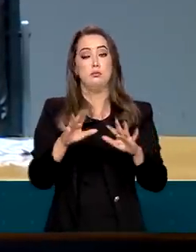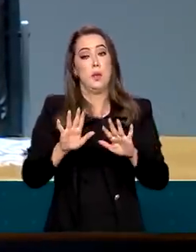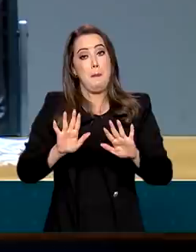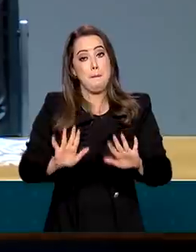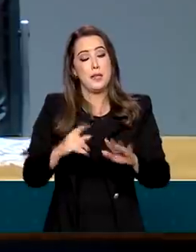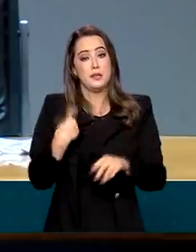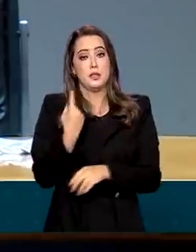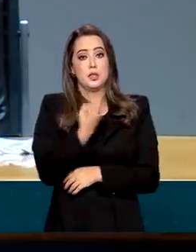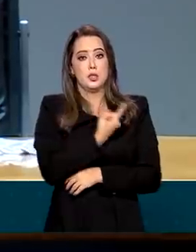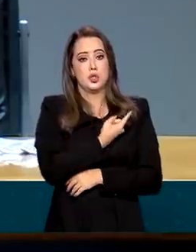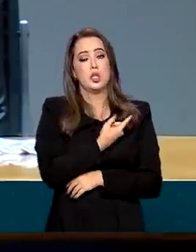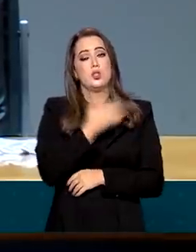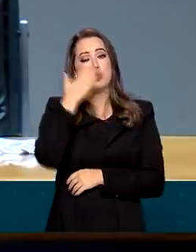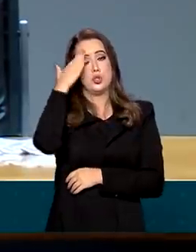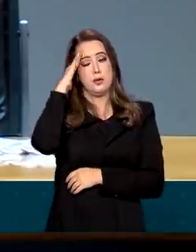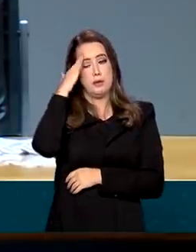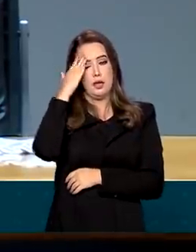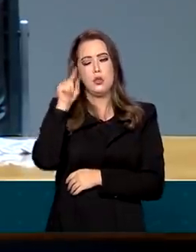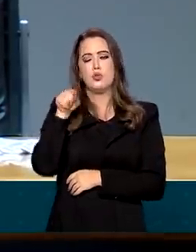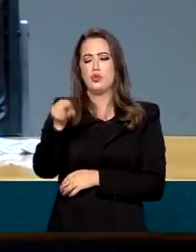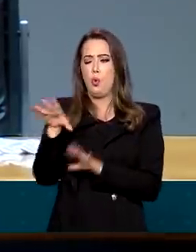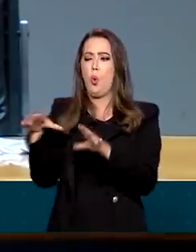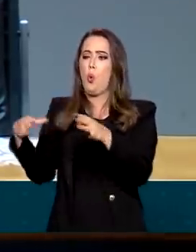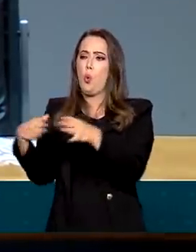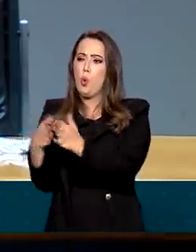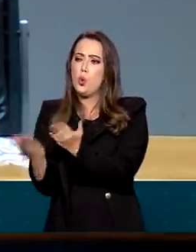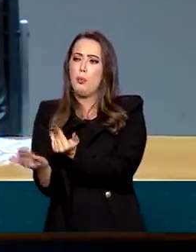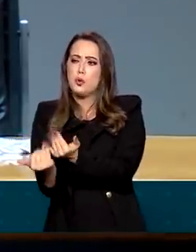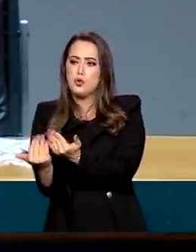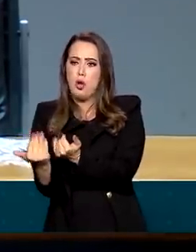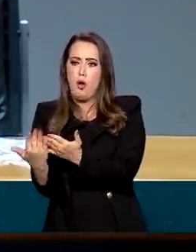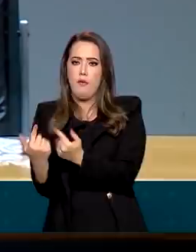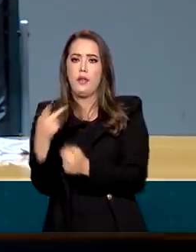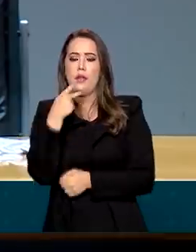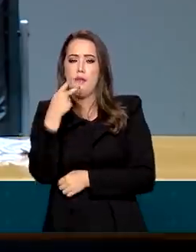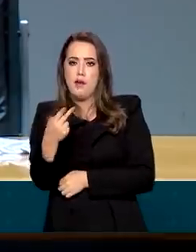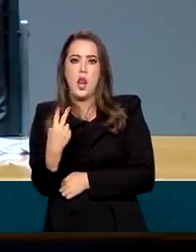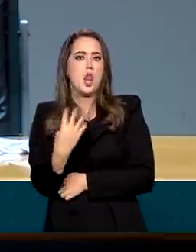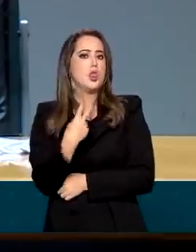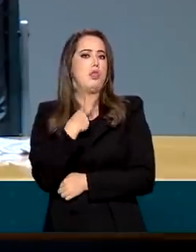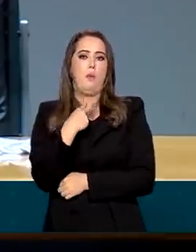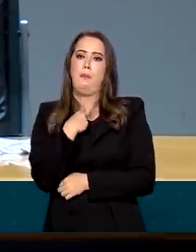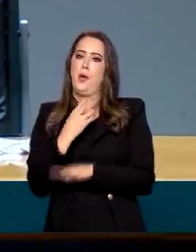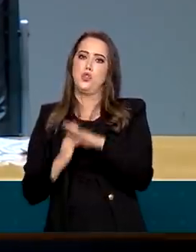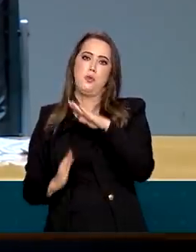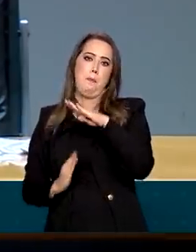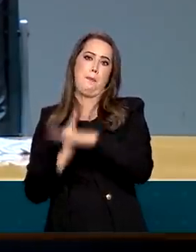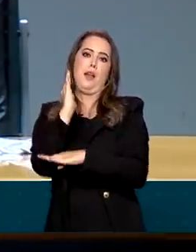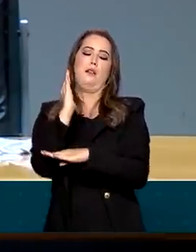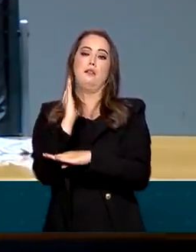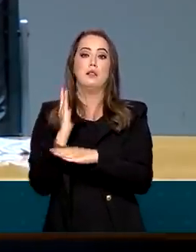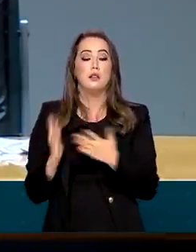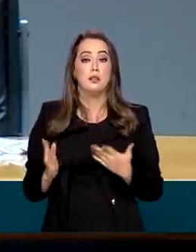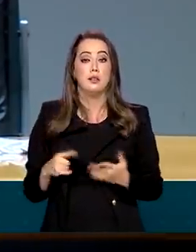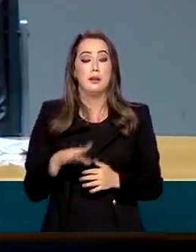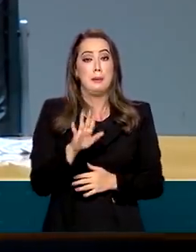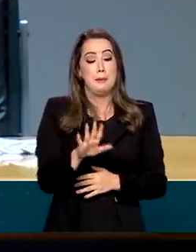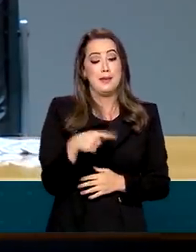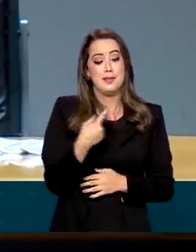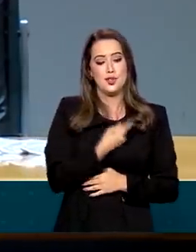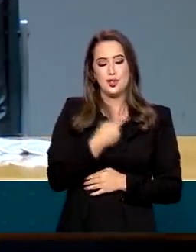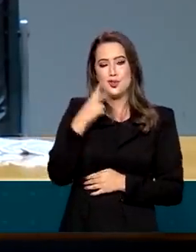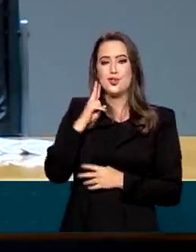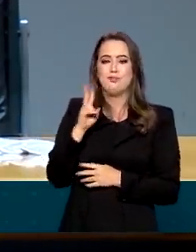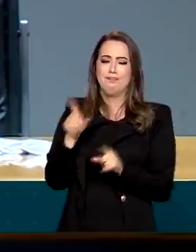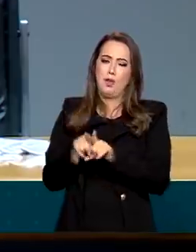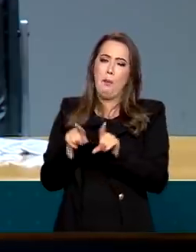os mais jovens que dizem, olha, a linha é aqui, não pode furar o teto. Nós entendemos a política que diz o seguinte,